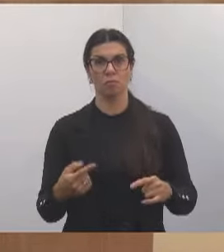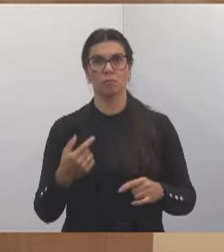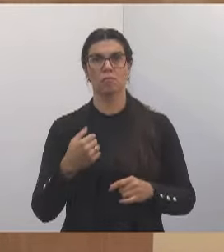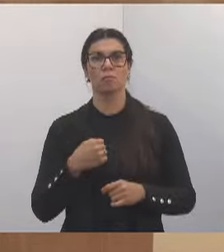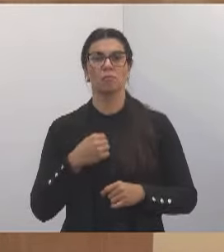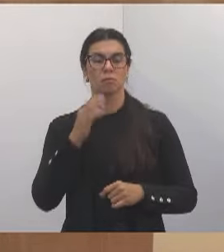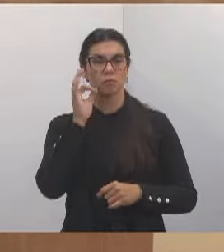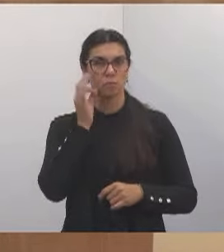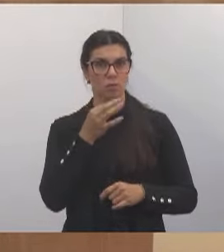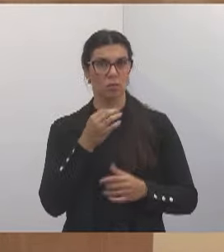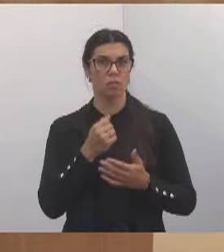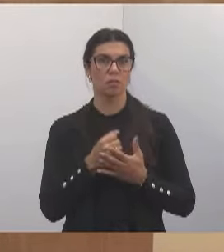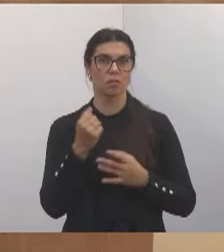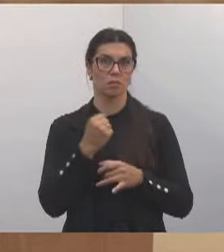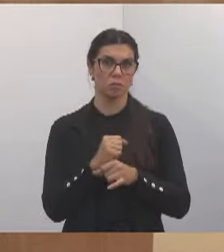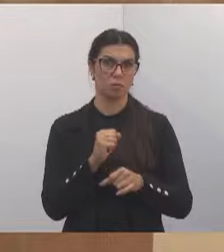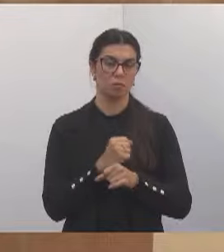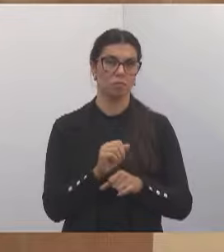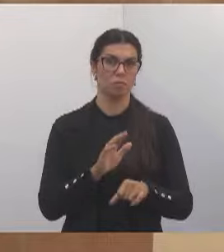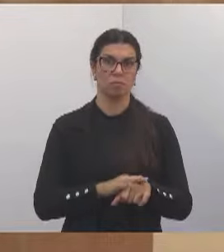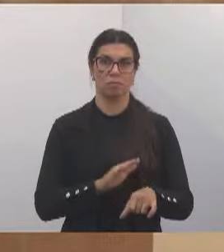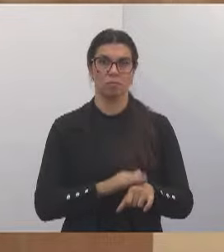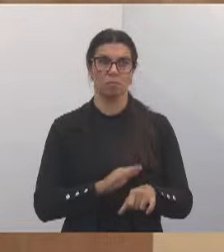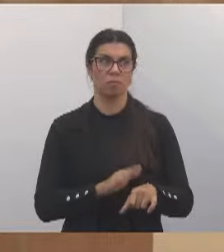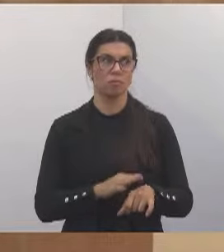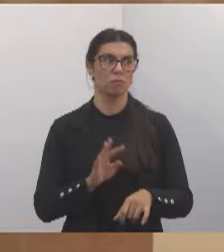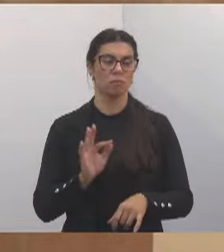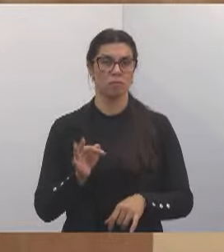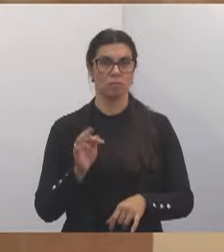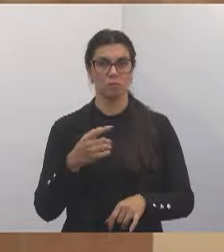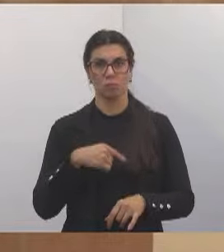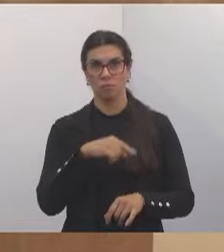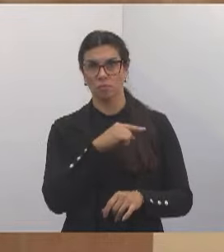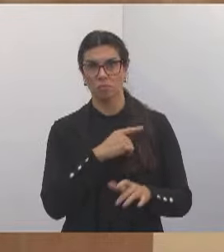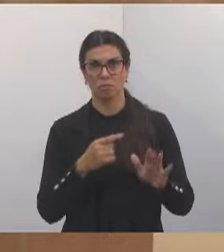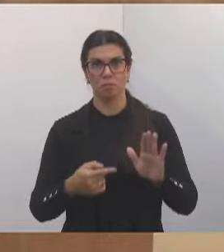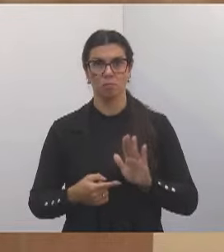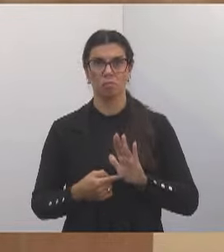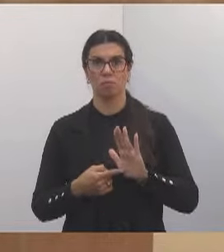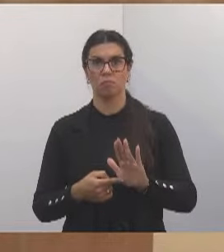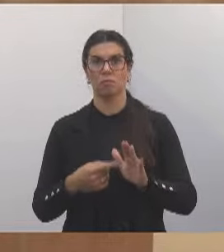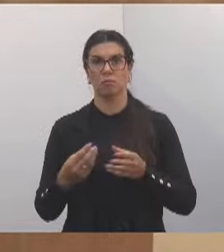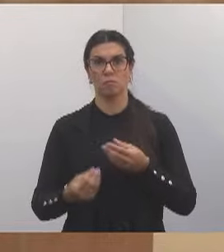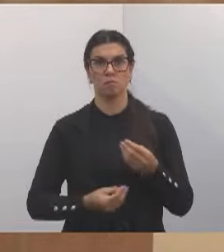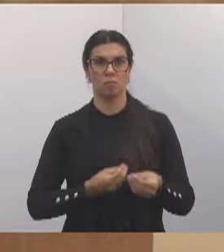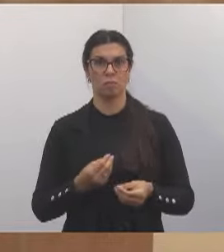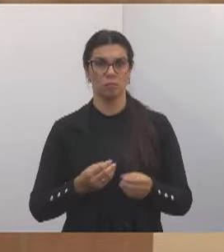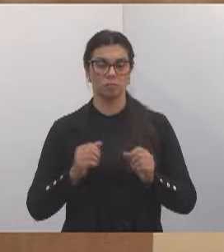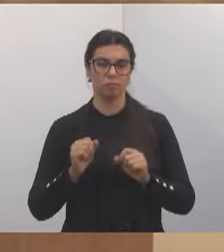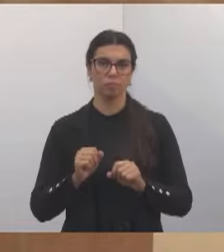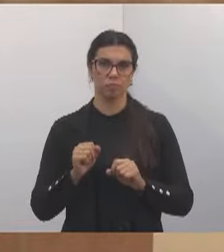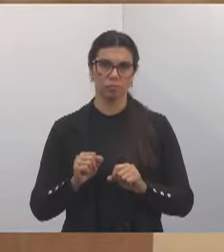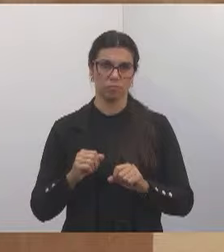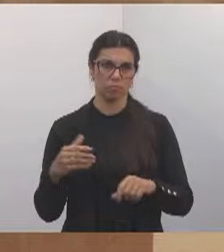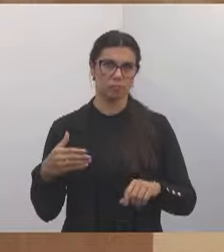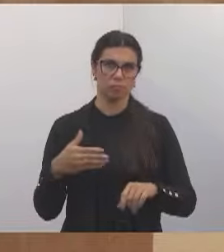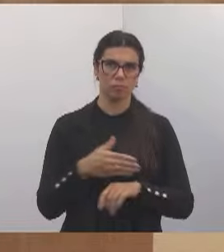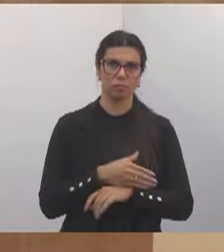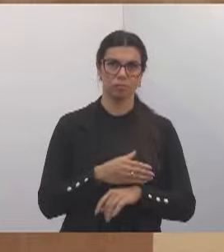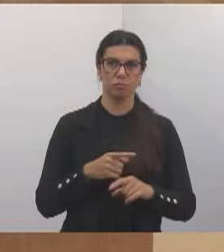sendo implementada, em breve nós vamos poder já utilizar dessa grande rotatória que está sendo construída ali.